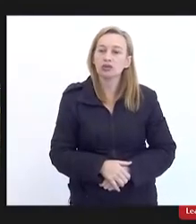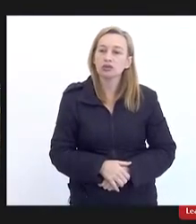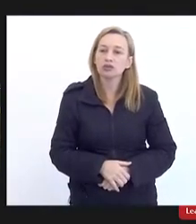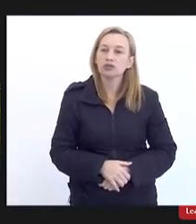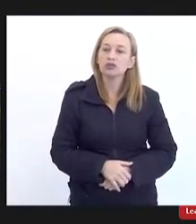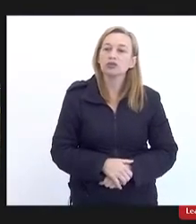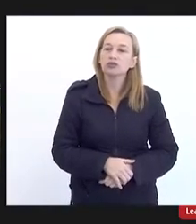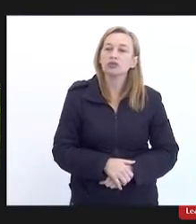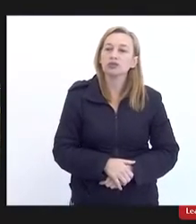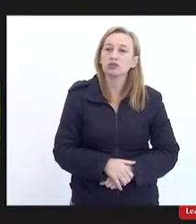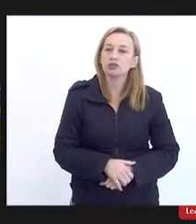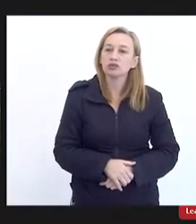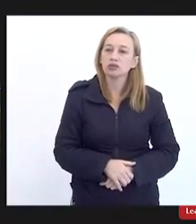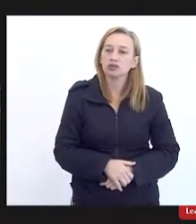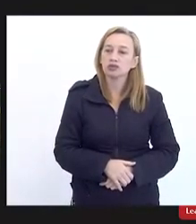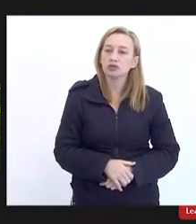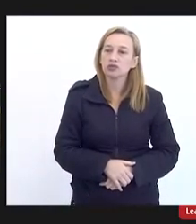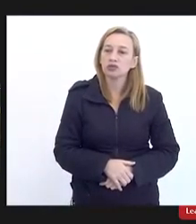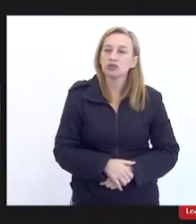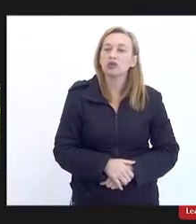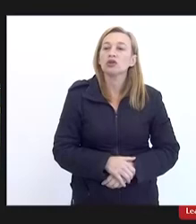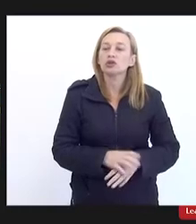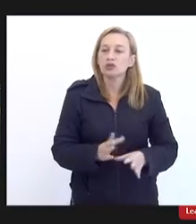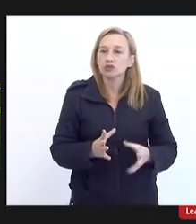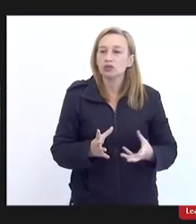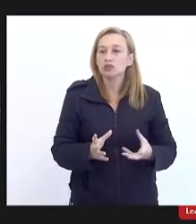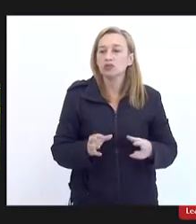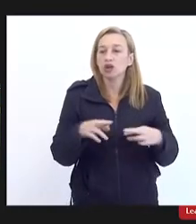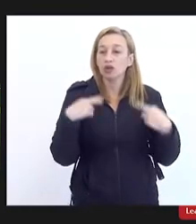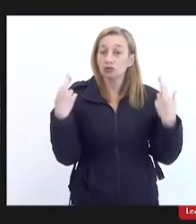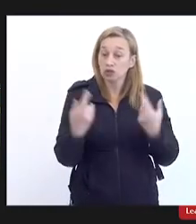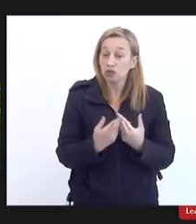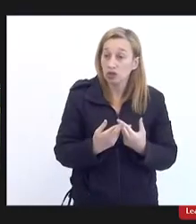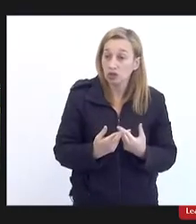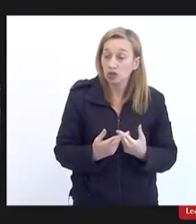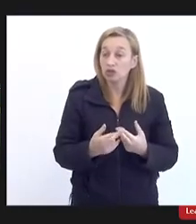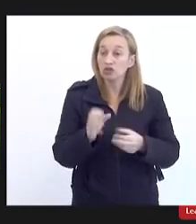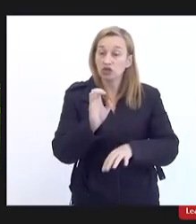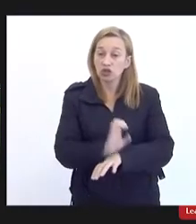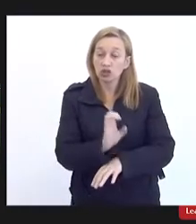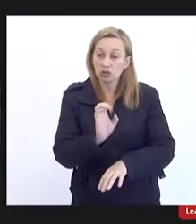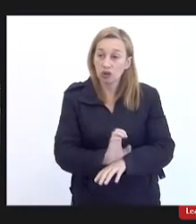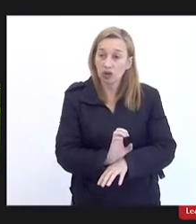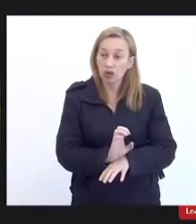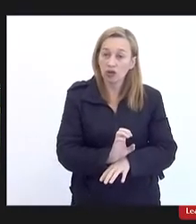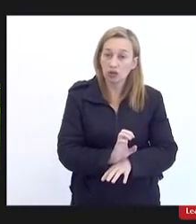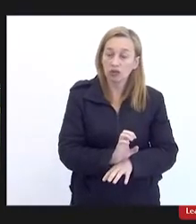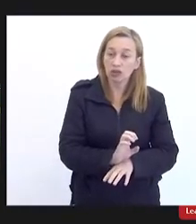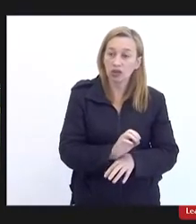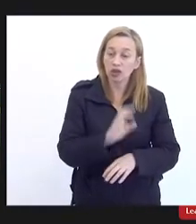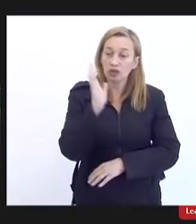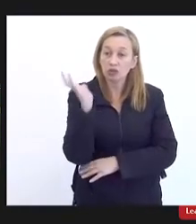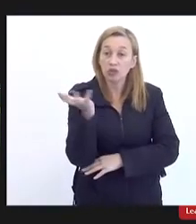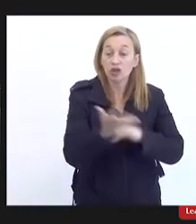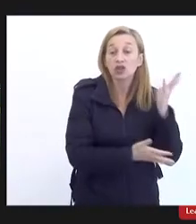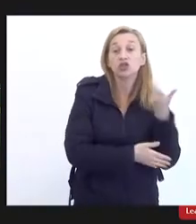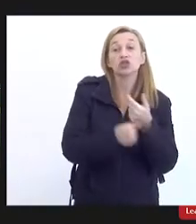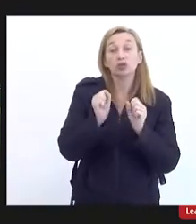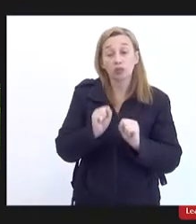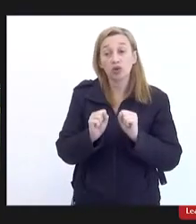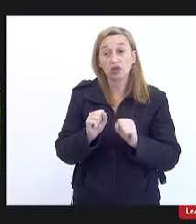conferência estadual de saneamento ambiental que a gente pode fazer pelos gabinetes a gente pode fazer pela